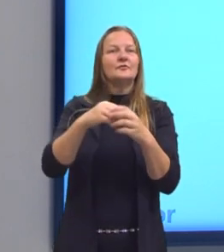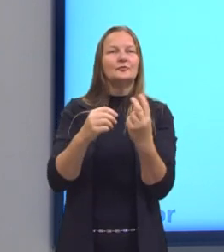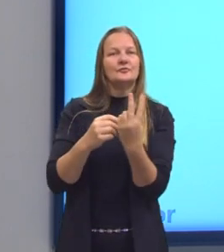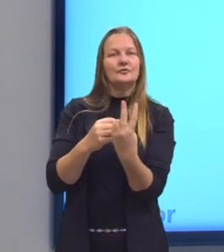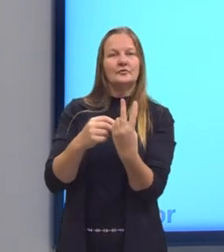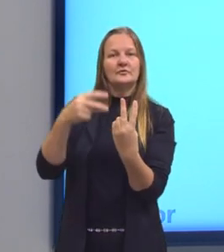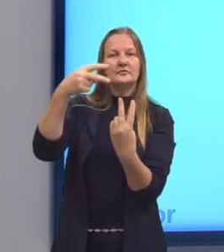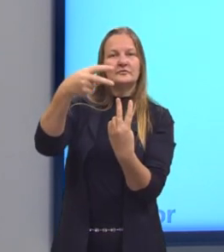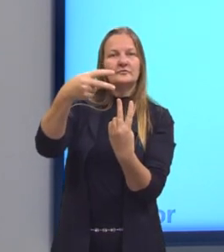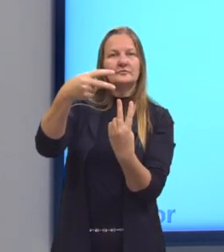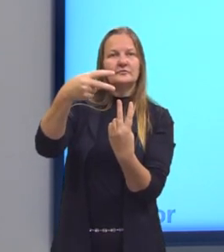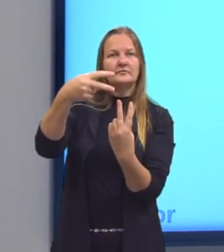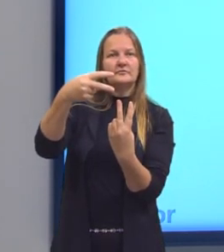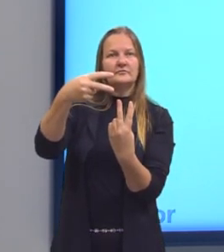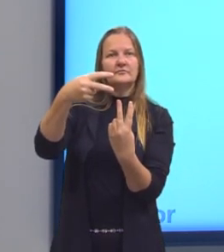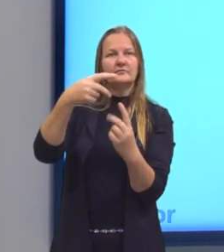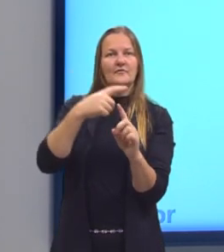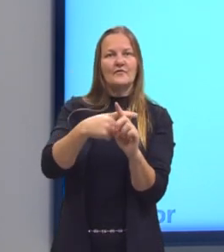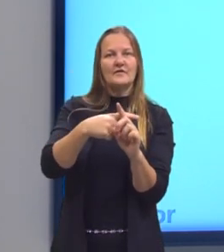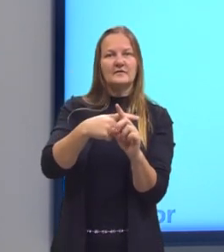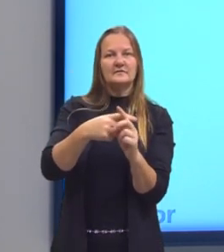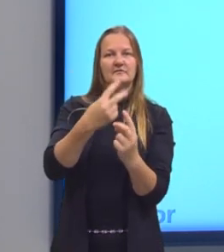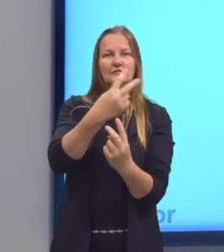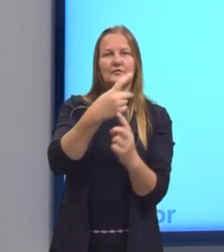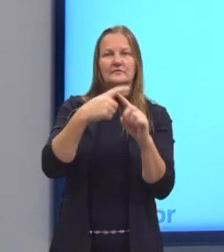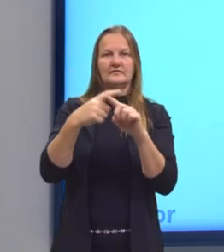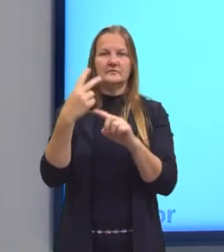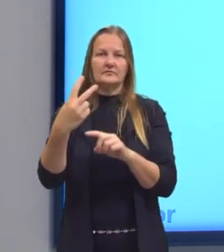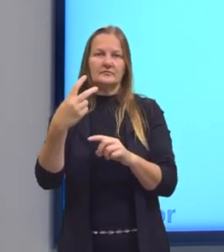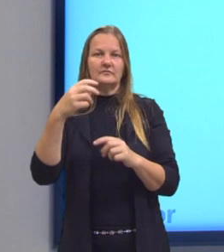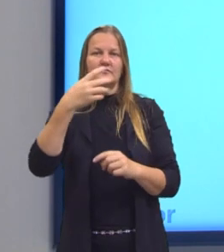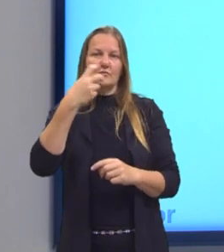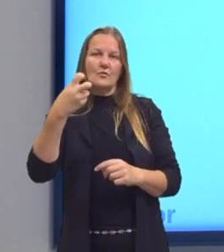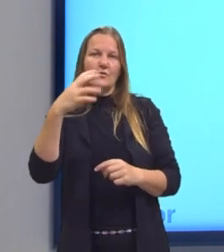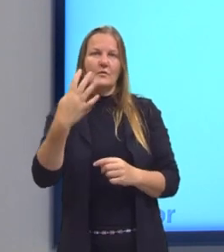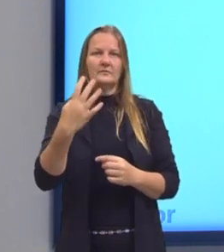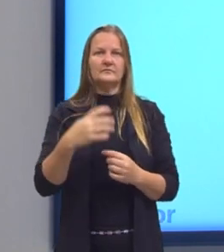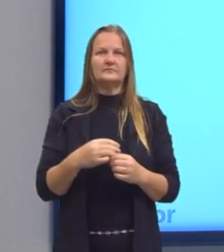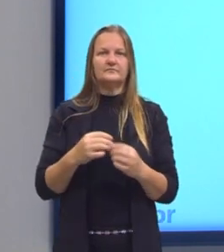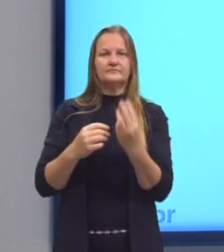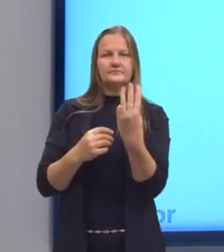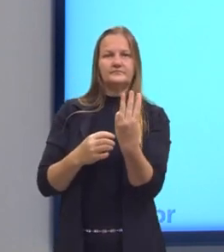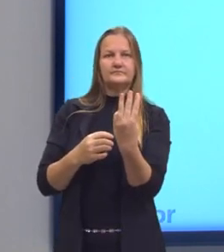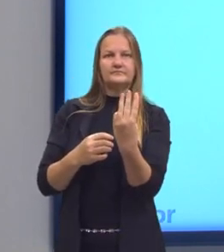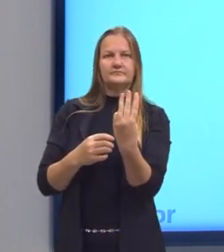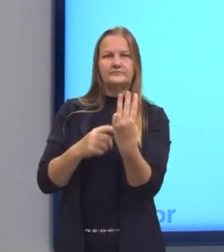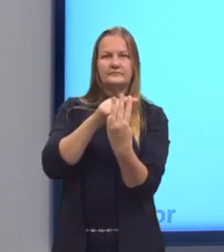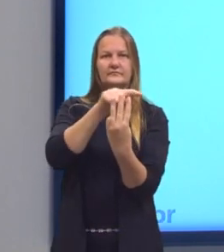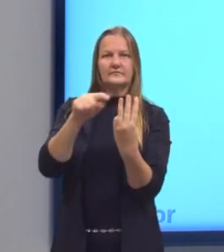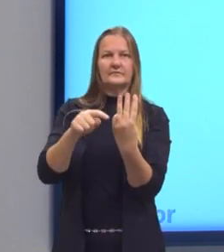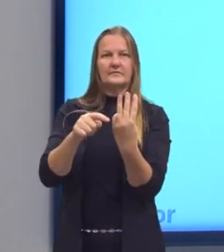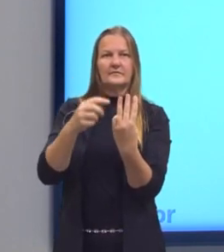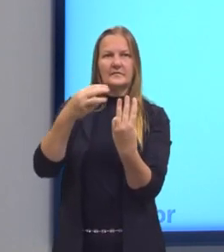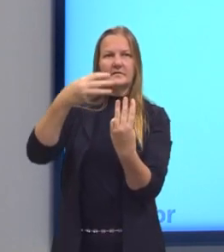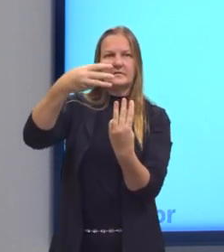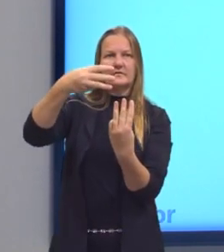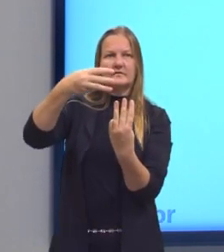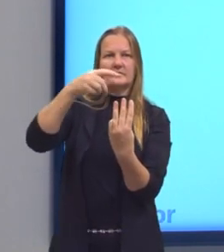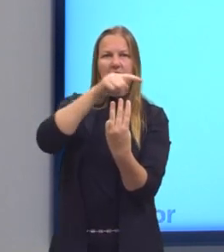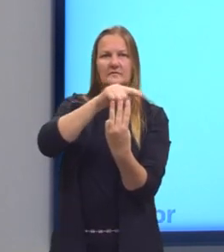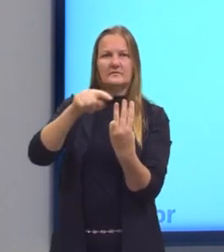dois por dois, que dá quatro. No outro quadradinho, eu tenho três na base e três na altura.